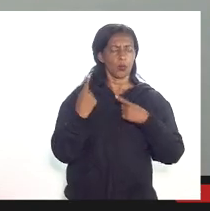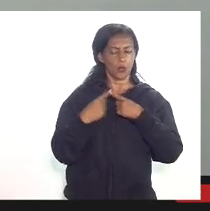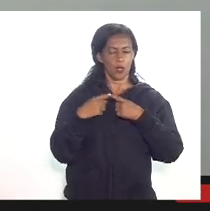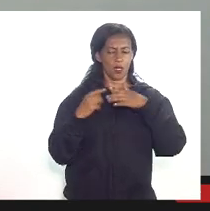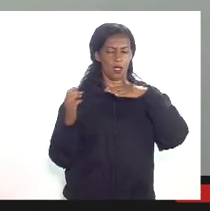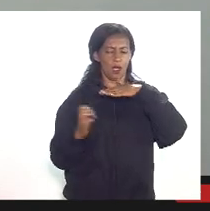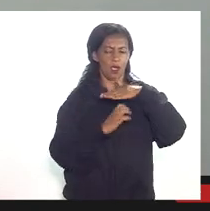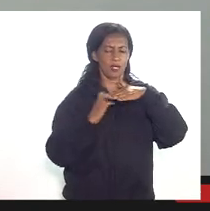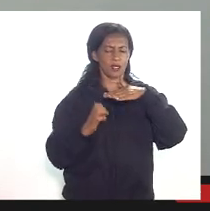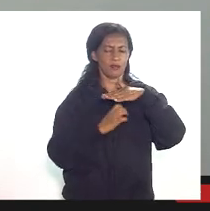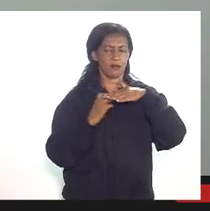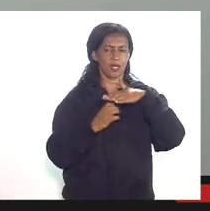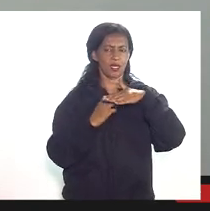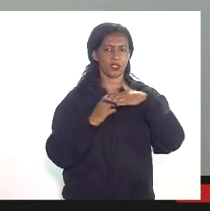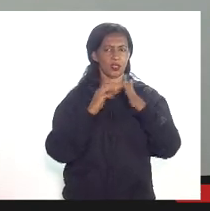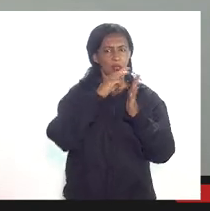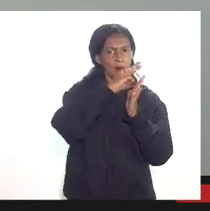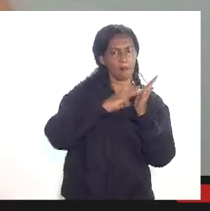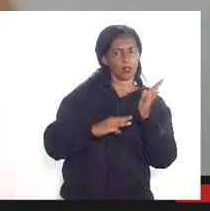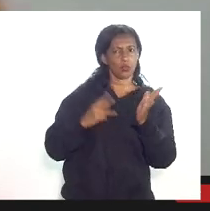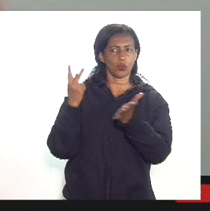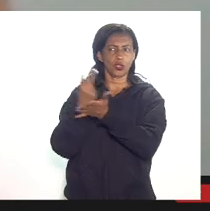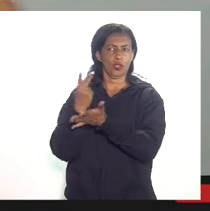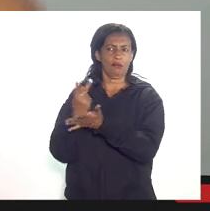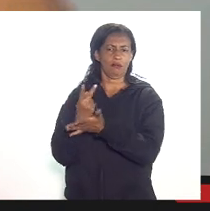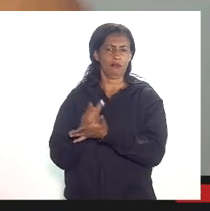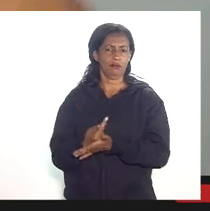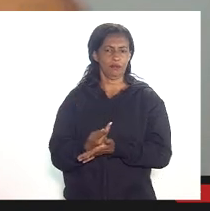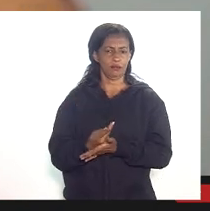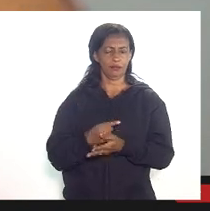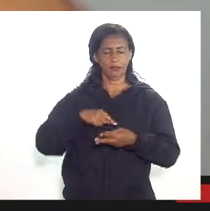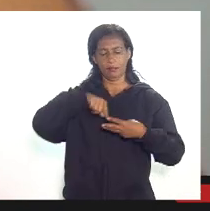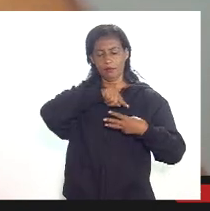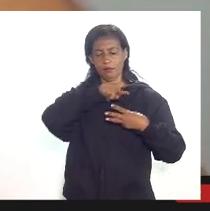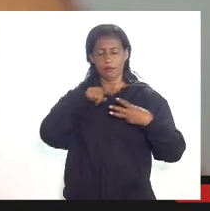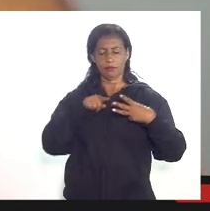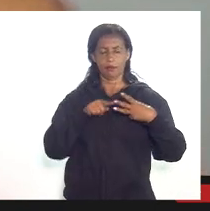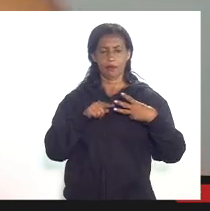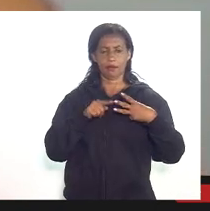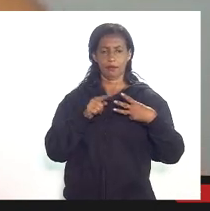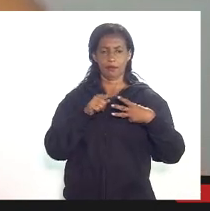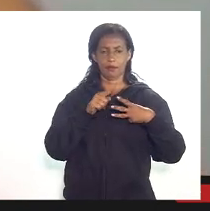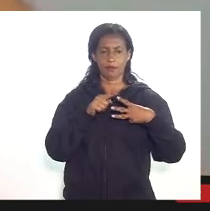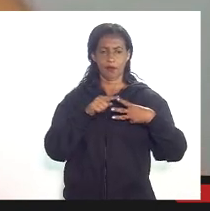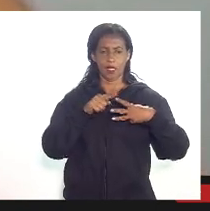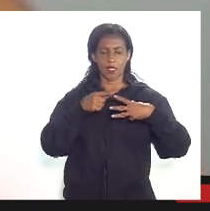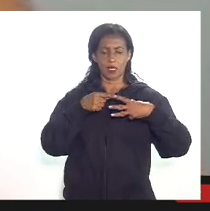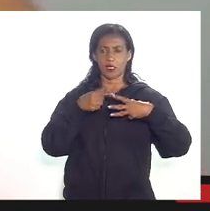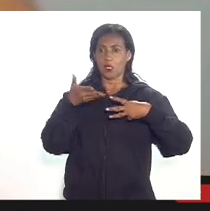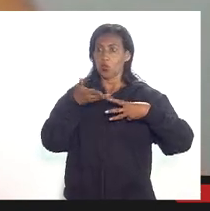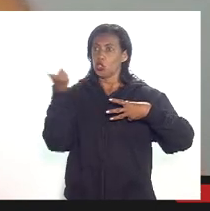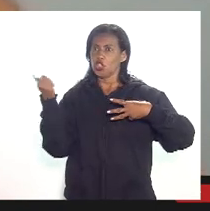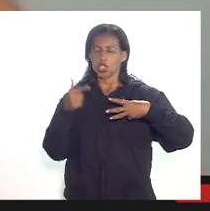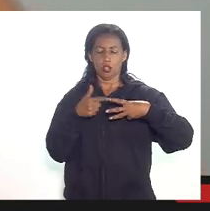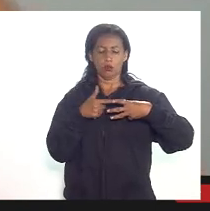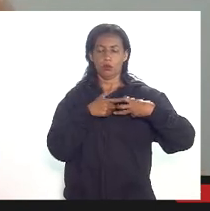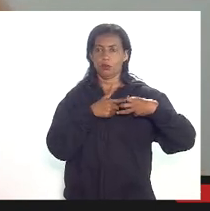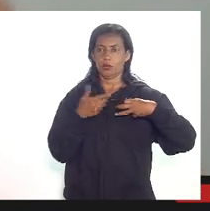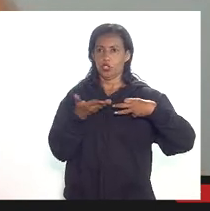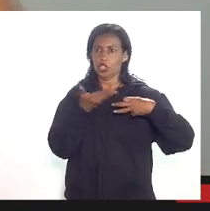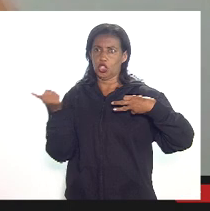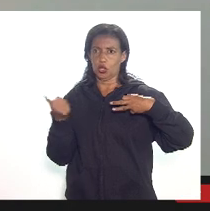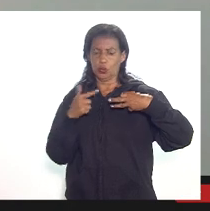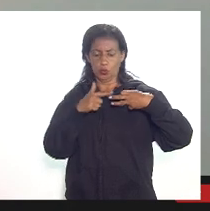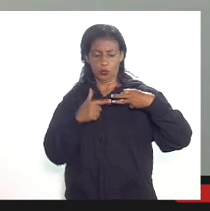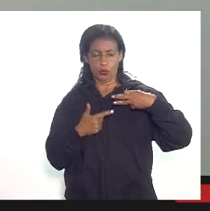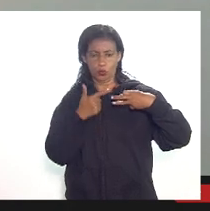estariam utilizando a metodologia errada só para ficar um pouco claro se eu uso três metodologias como você vê aqui na minha mão se eu descredencio essa metodologia porque ele sempre usa a mais benéfica